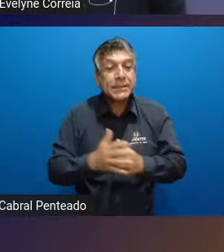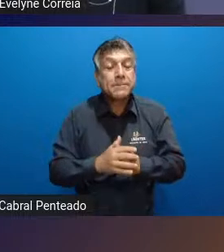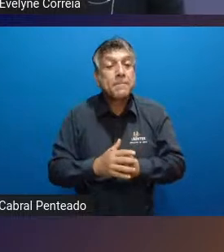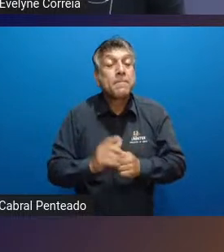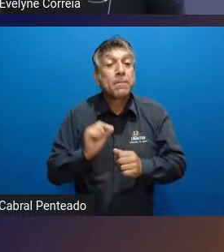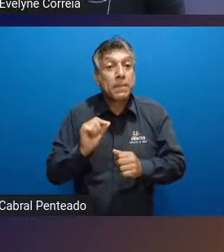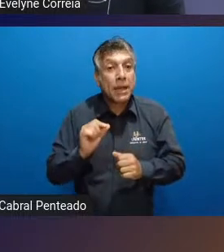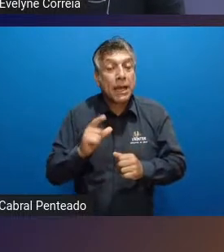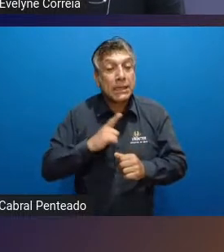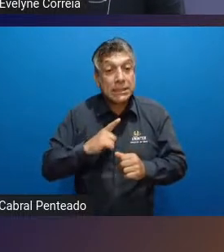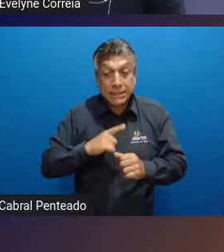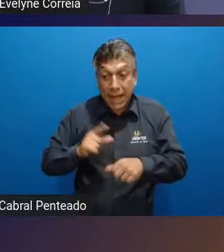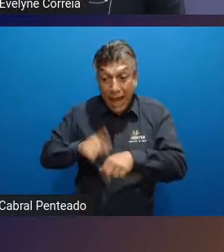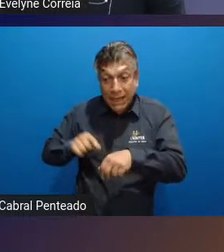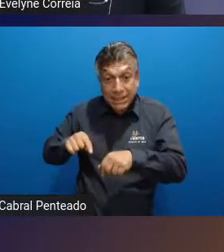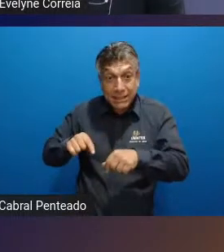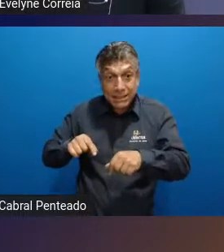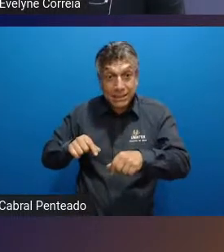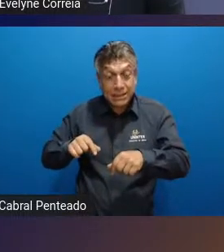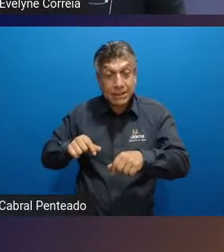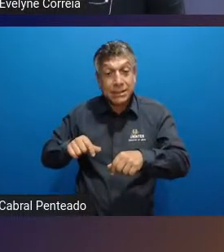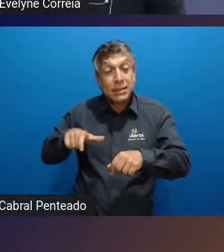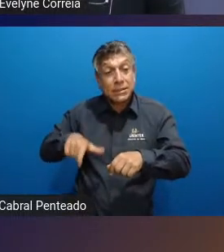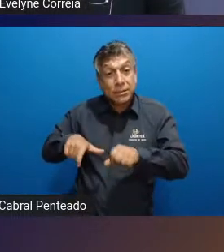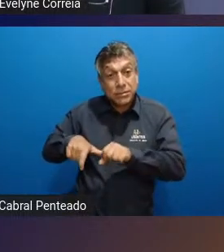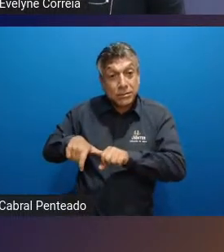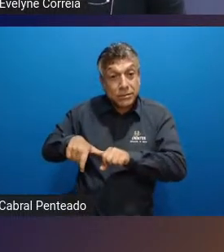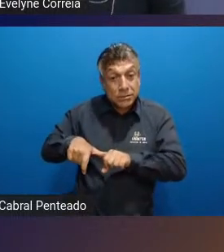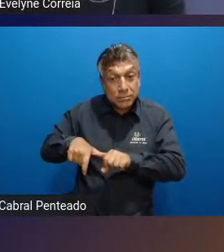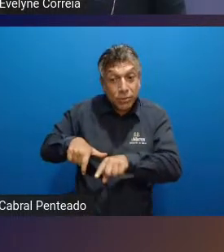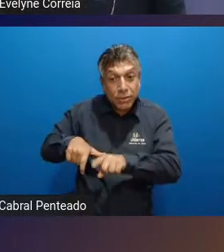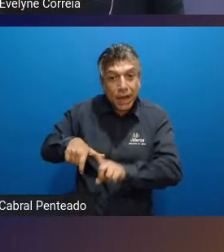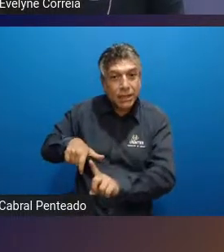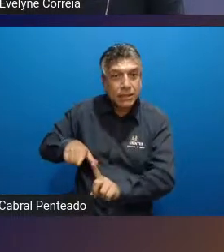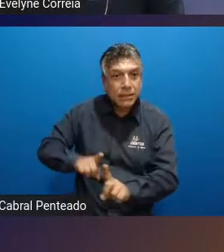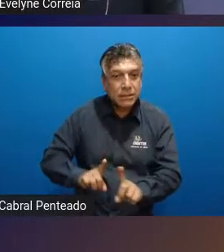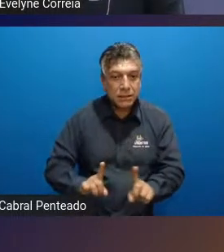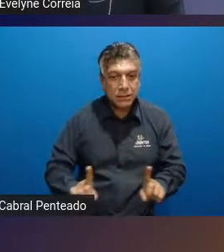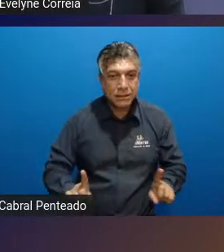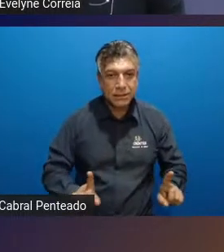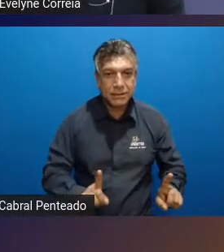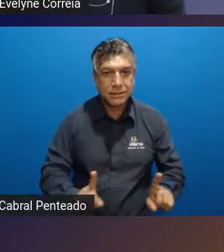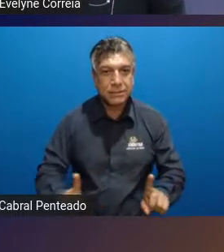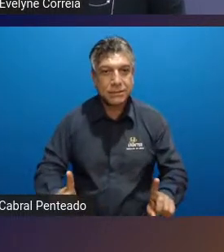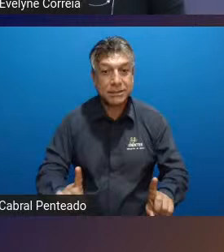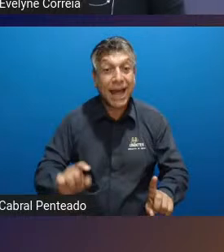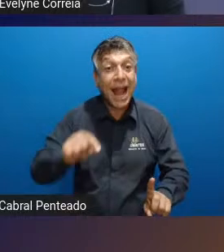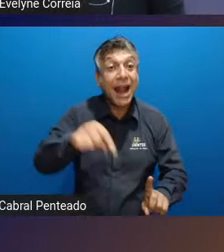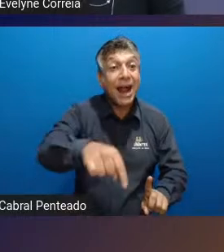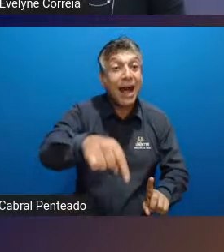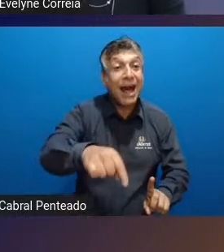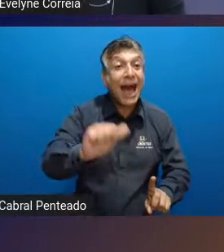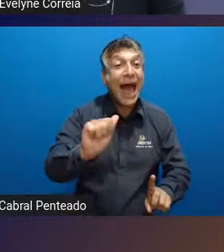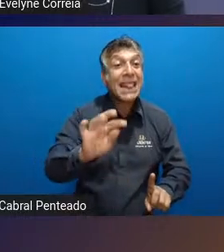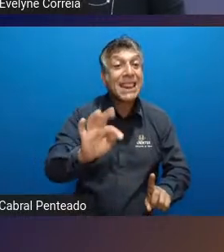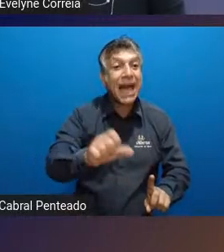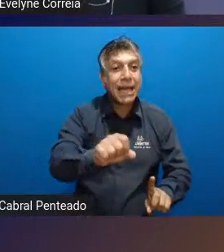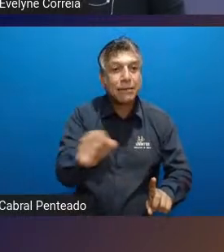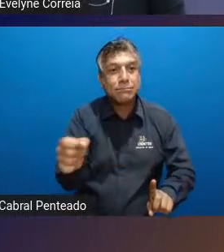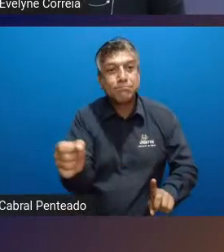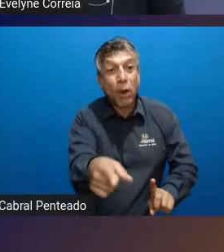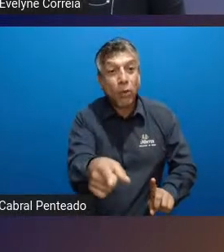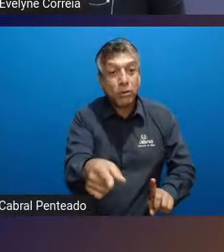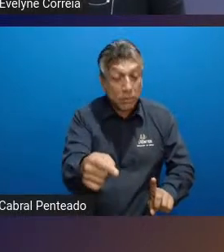encaixe da saída de bola né até o ataque então acaba que que nós temos